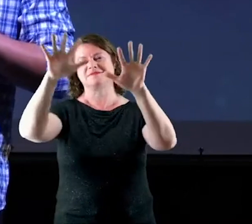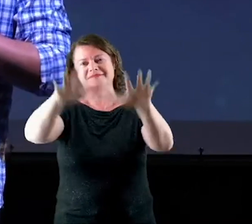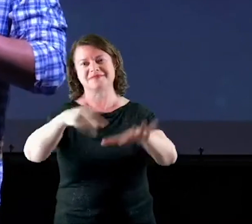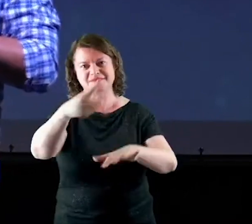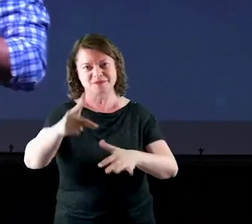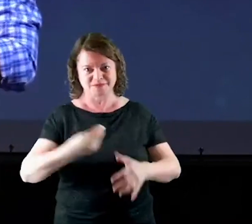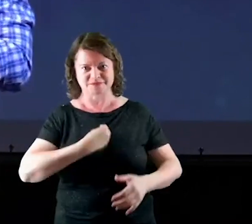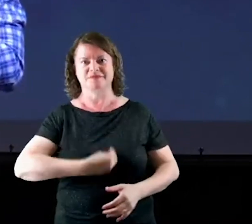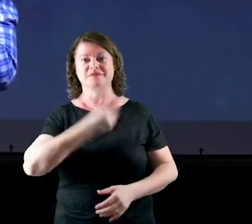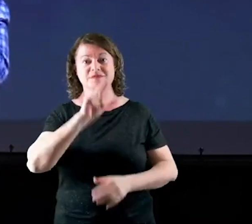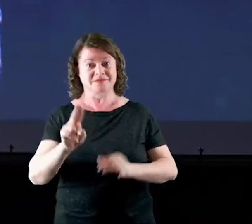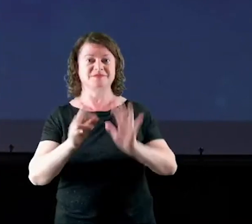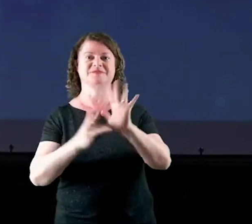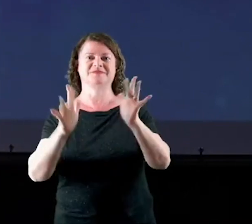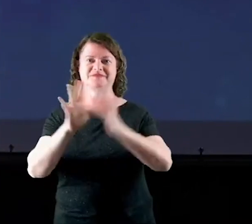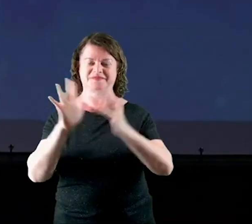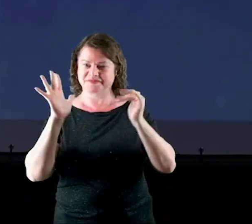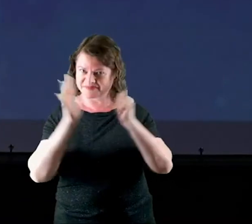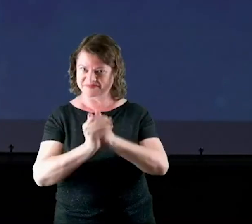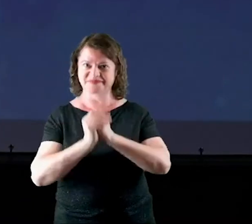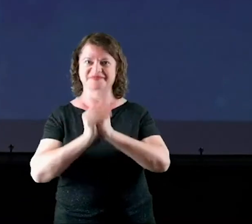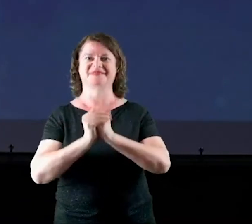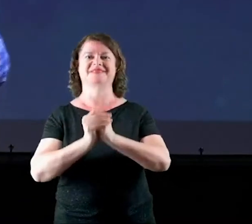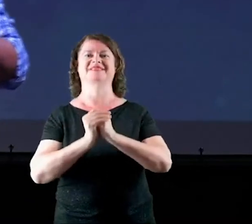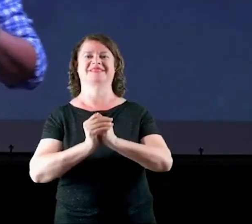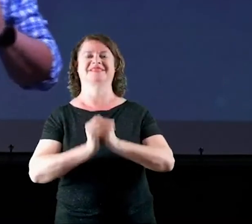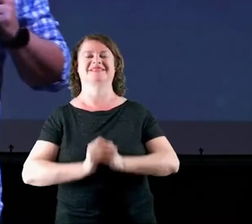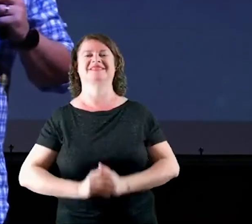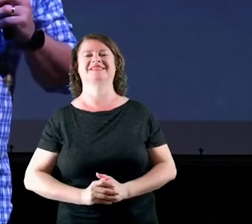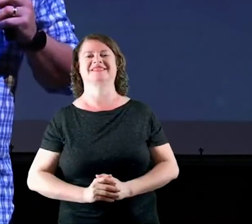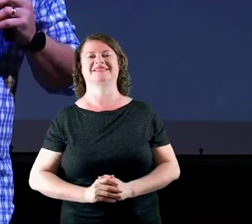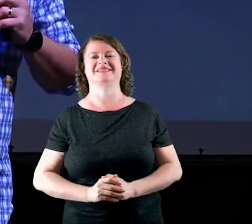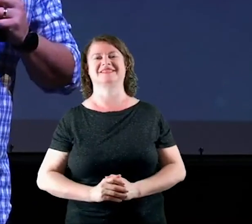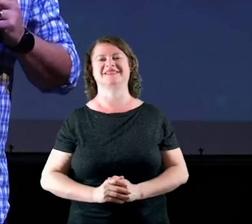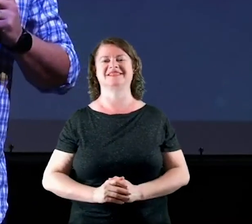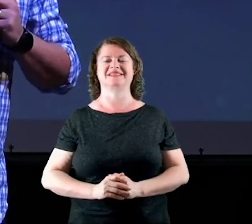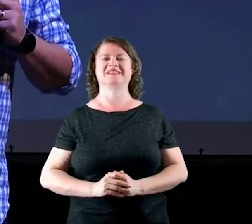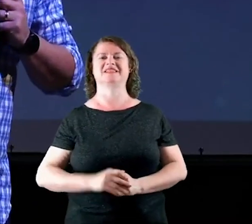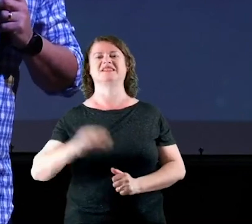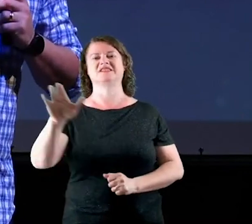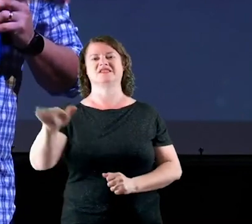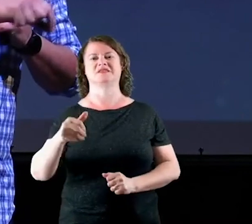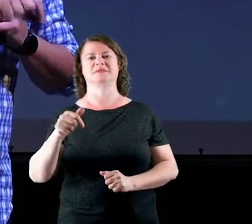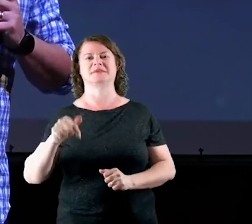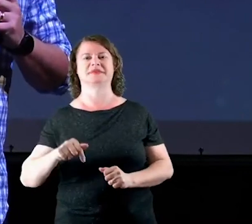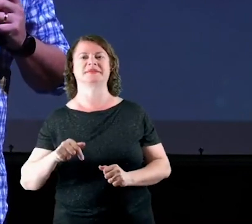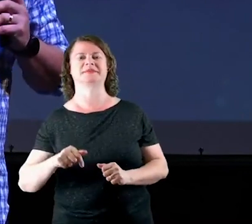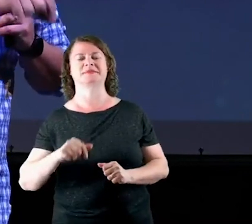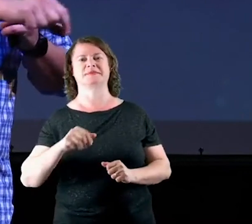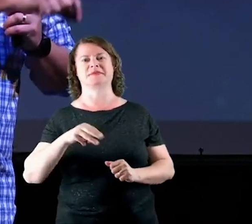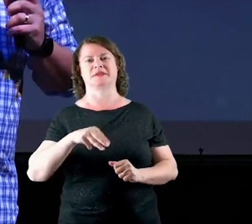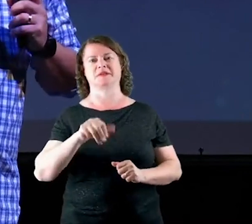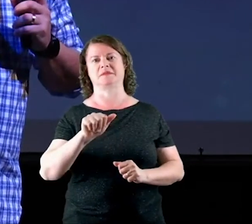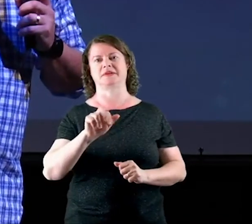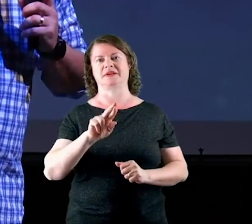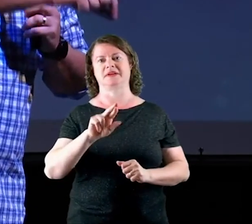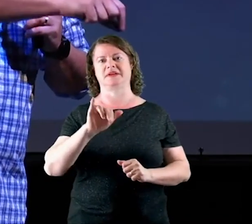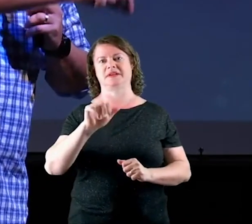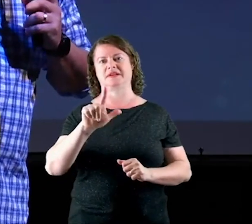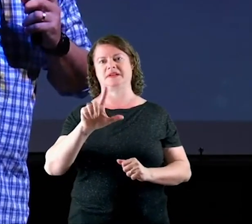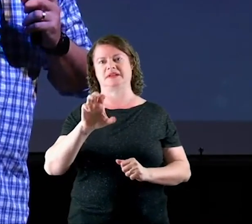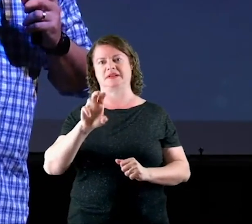vida em nome de Jesus amém quero chamar aqui irmã Marilene irmã Helda pastor Marcos